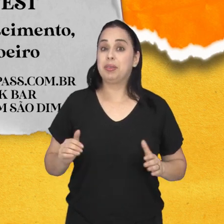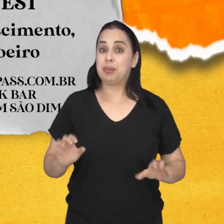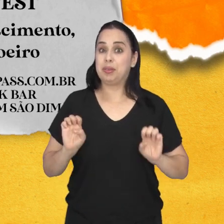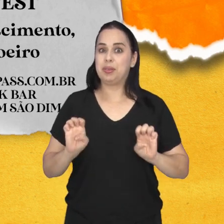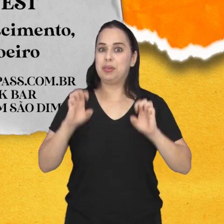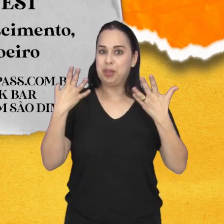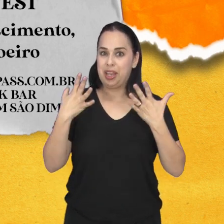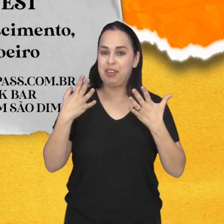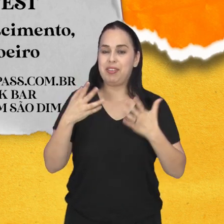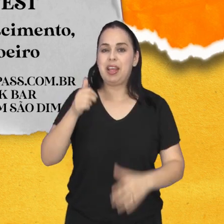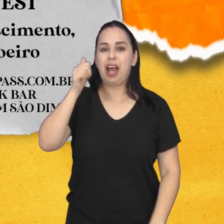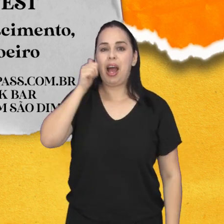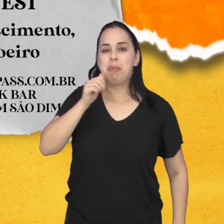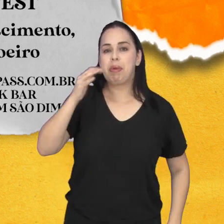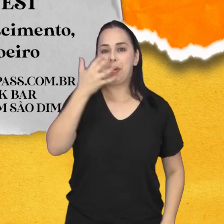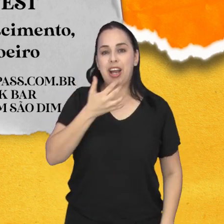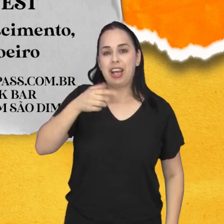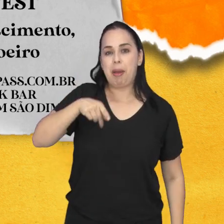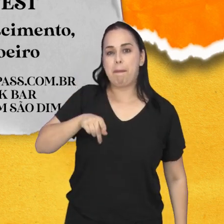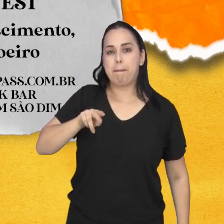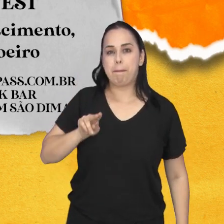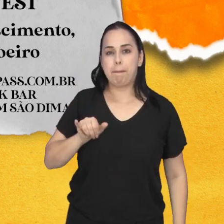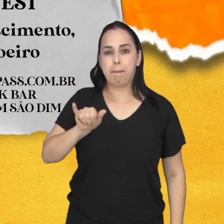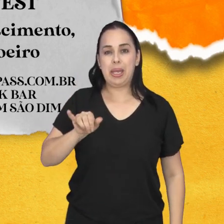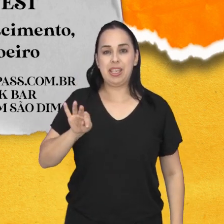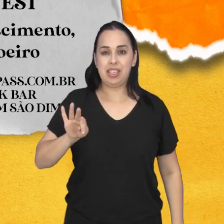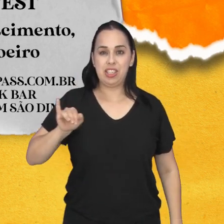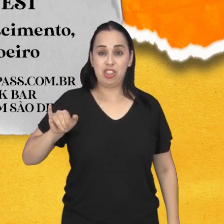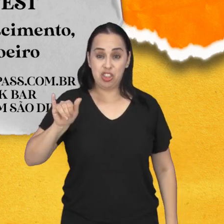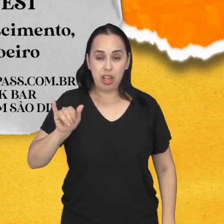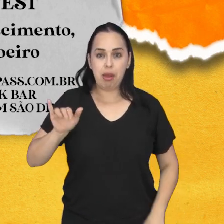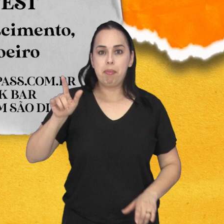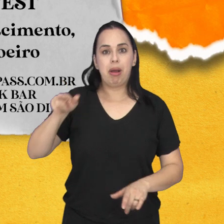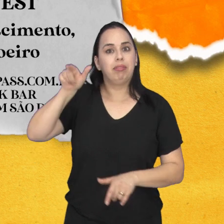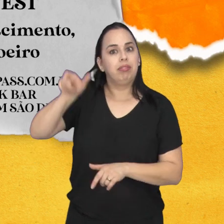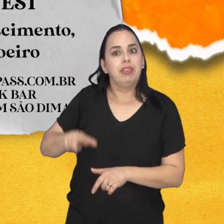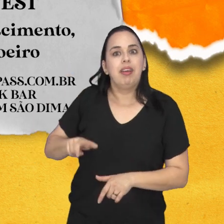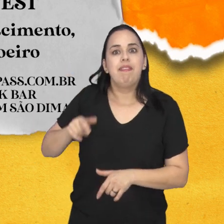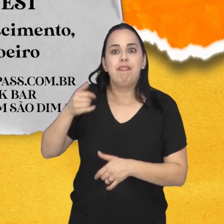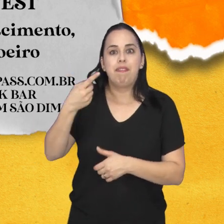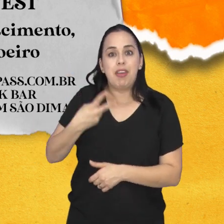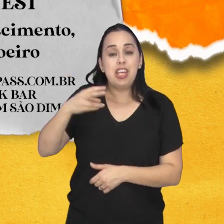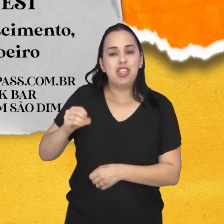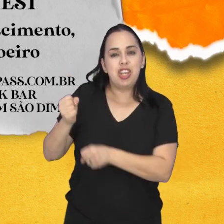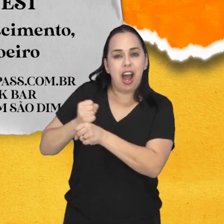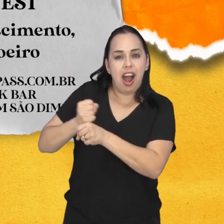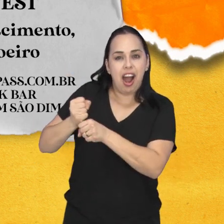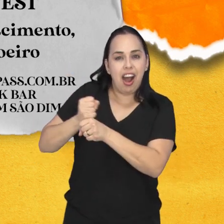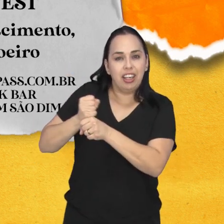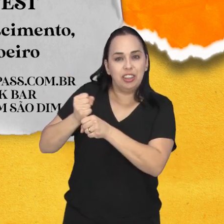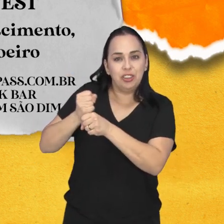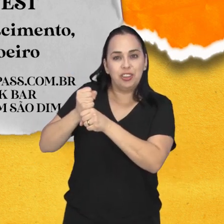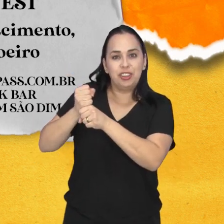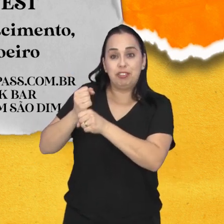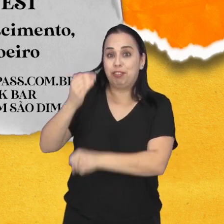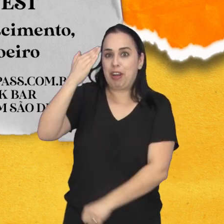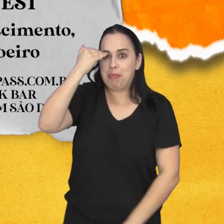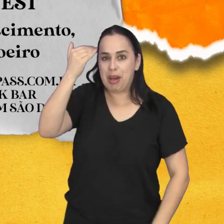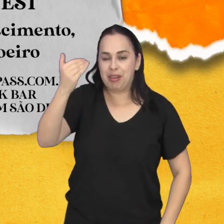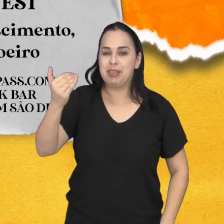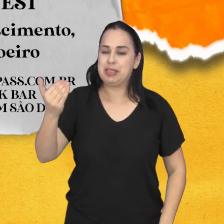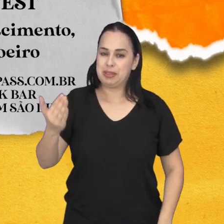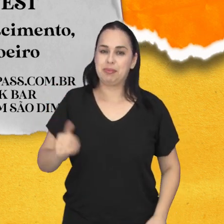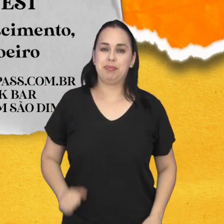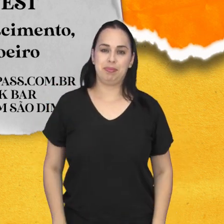No evento, a cantora Pitty abre a turnê nacional para comemorar 20 anos do disco o admirável Chip Novo, um